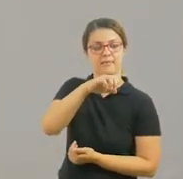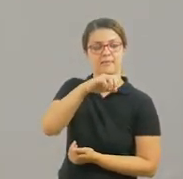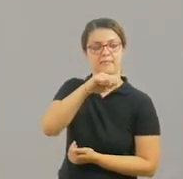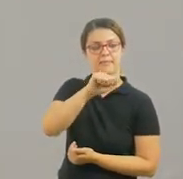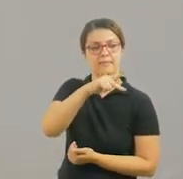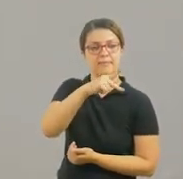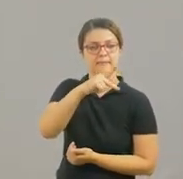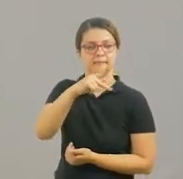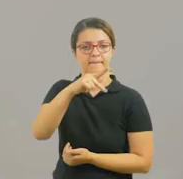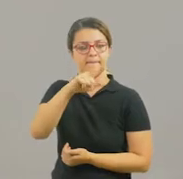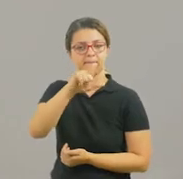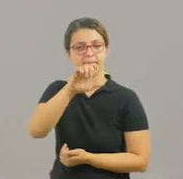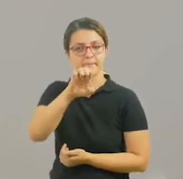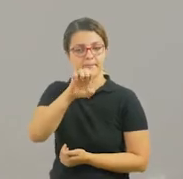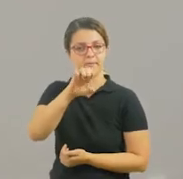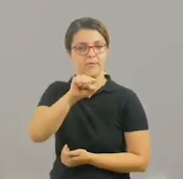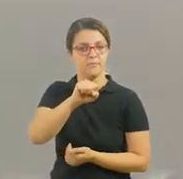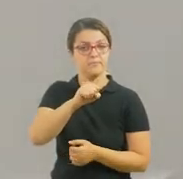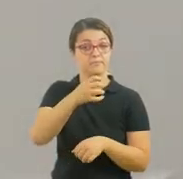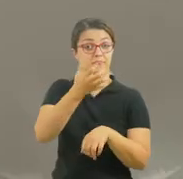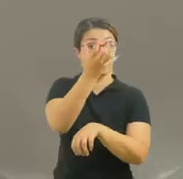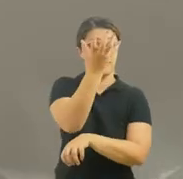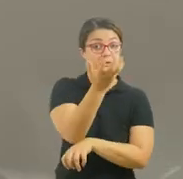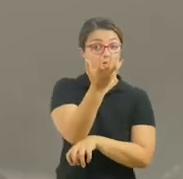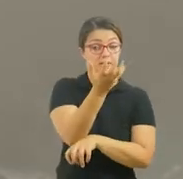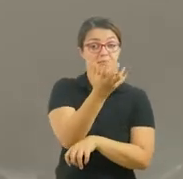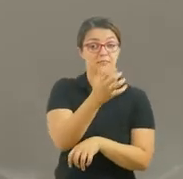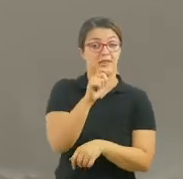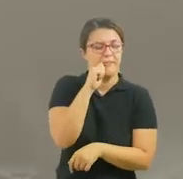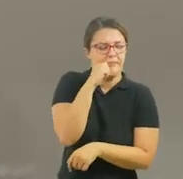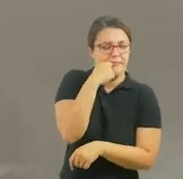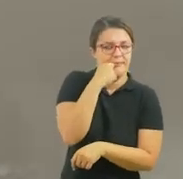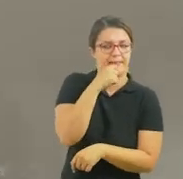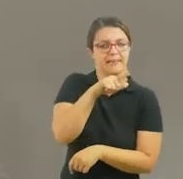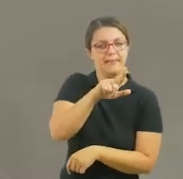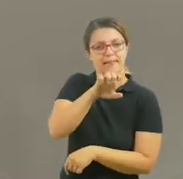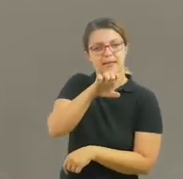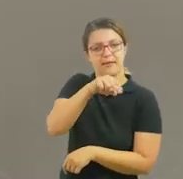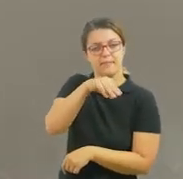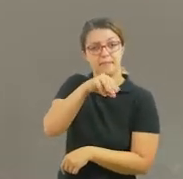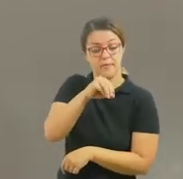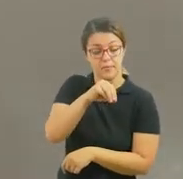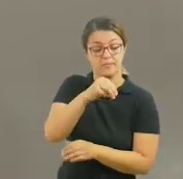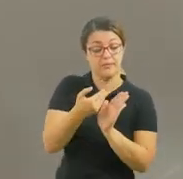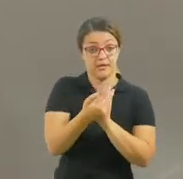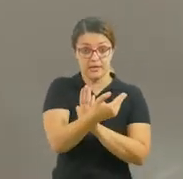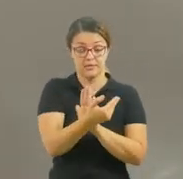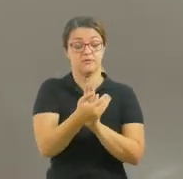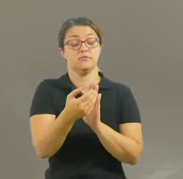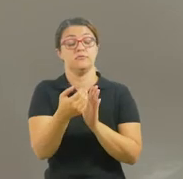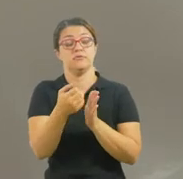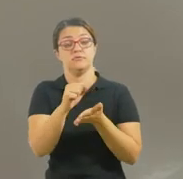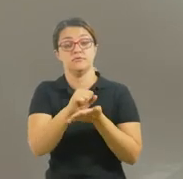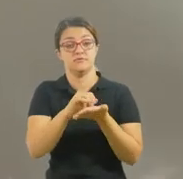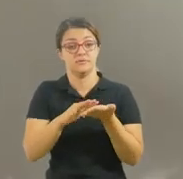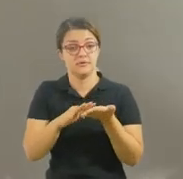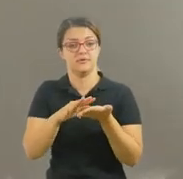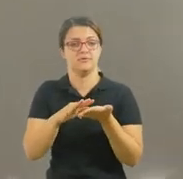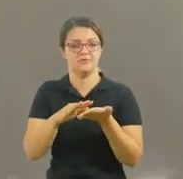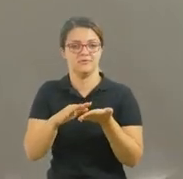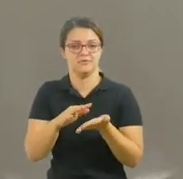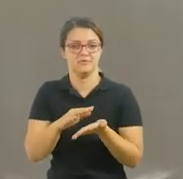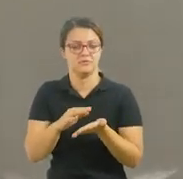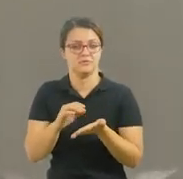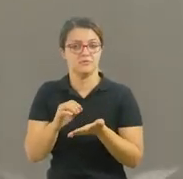e Lemon. Essas são as frutas que iremos trabalhar na nossa atividade. Qual é essa atividade?